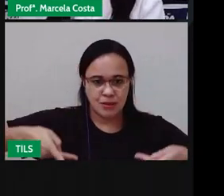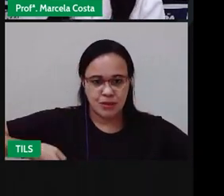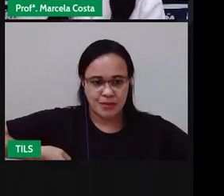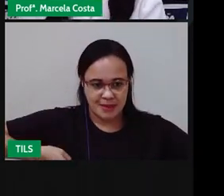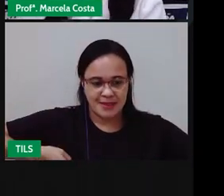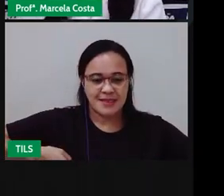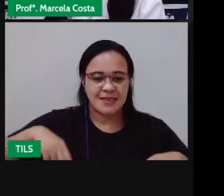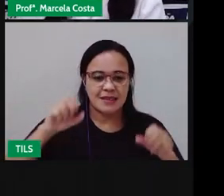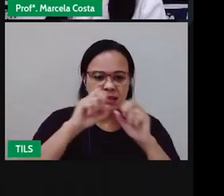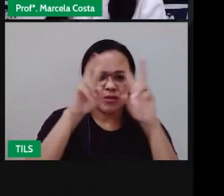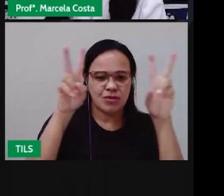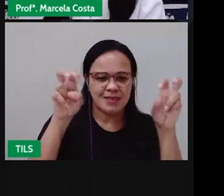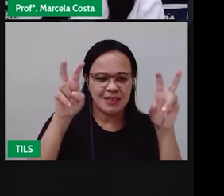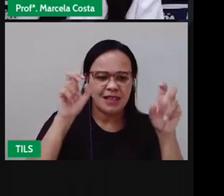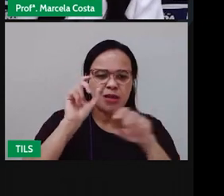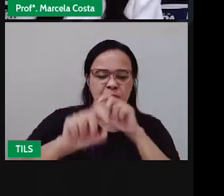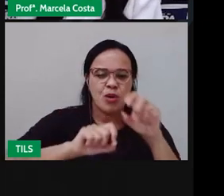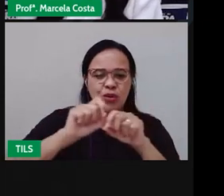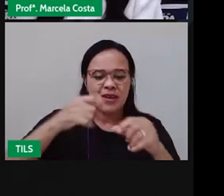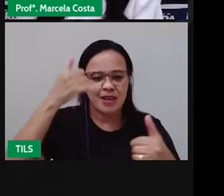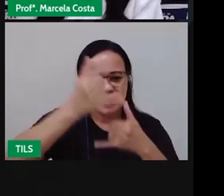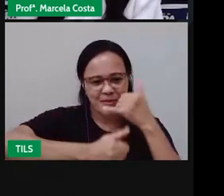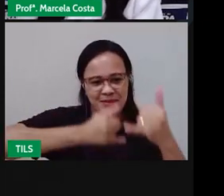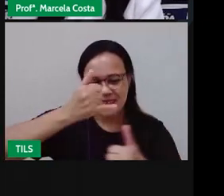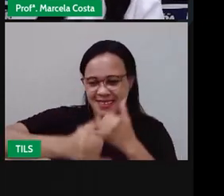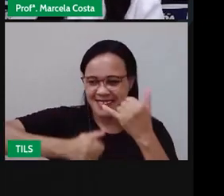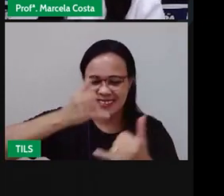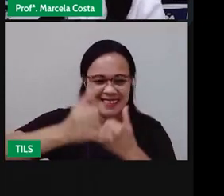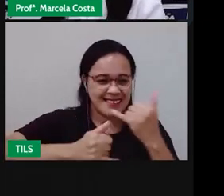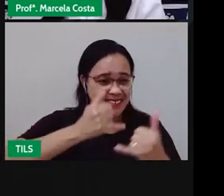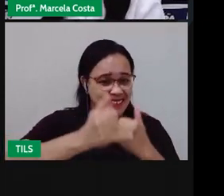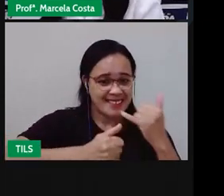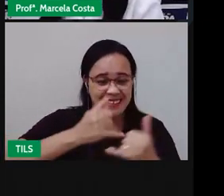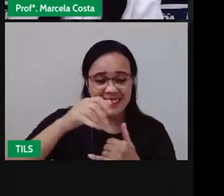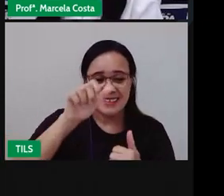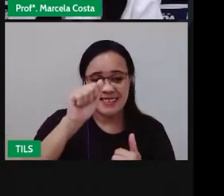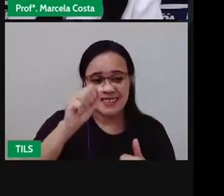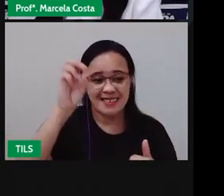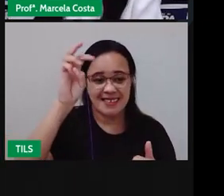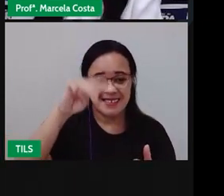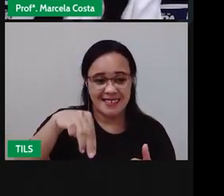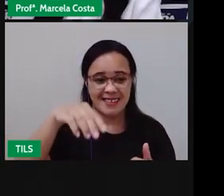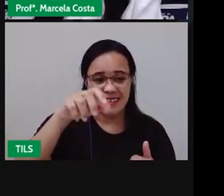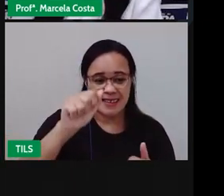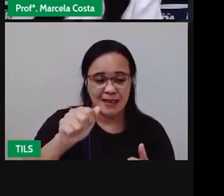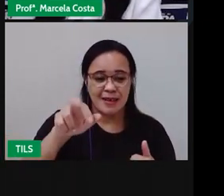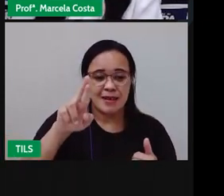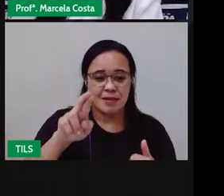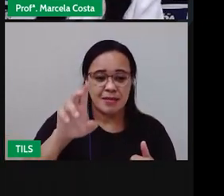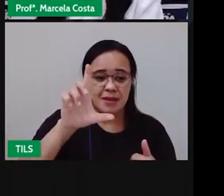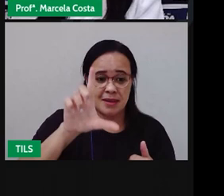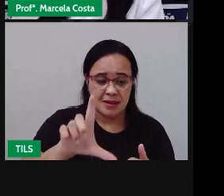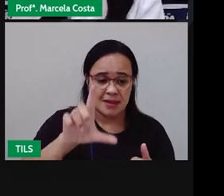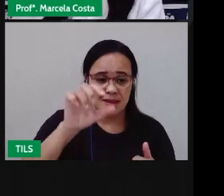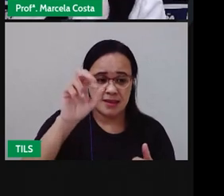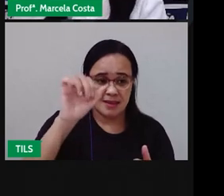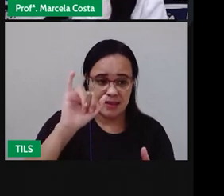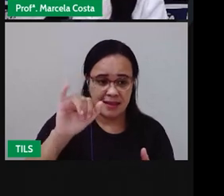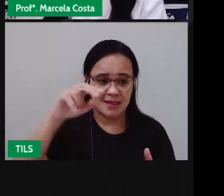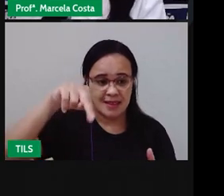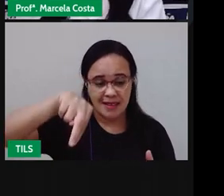sobre o tema Brincando de Amaralinha. Com essa aula, crianças, vocês vão aprender a